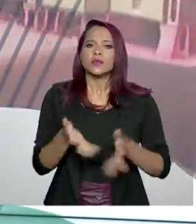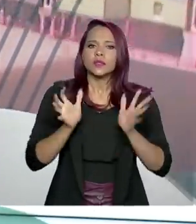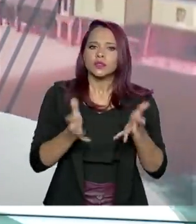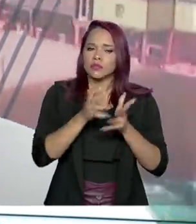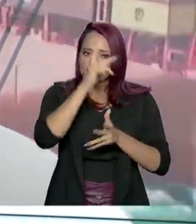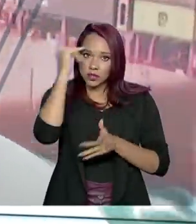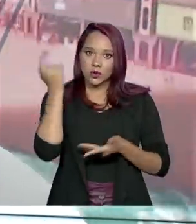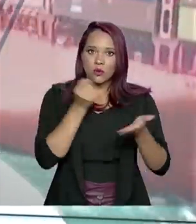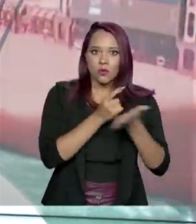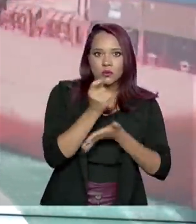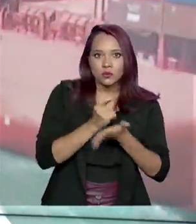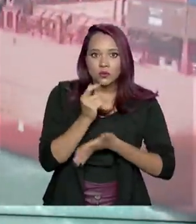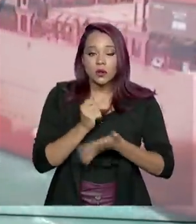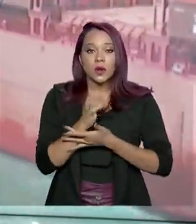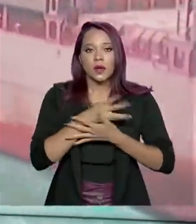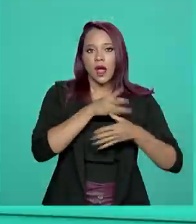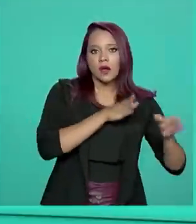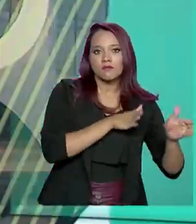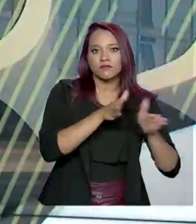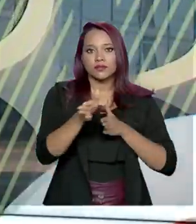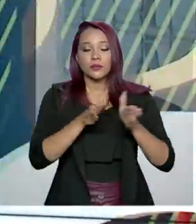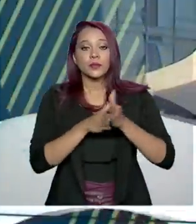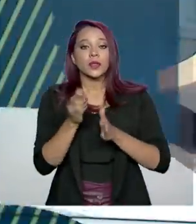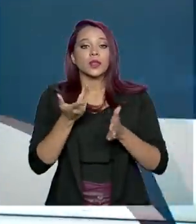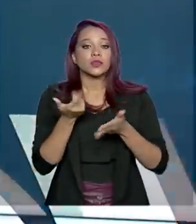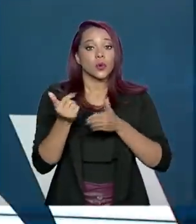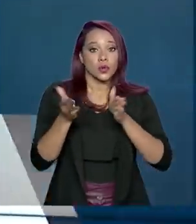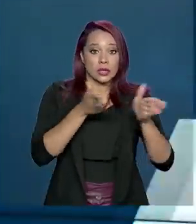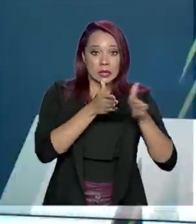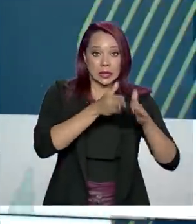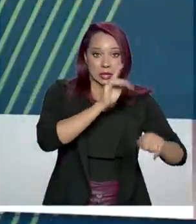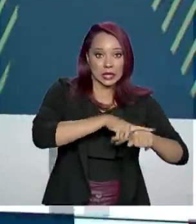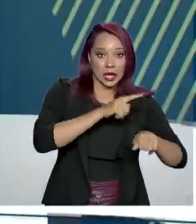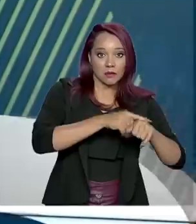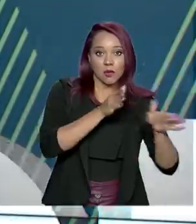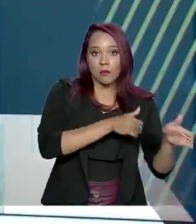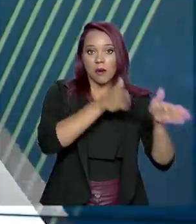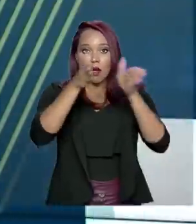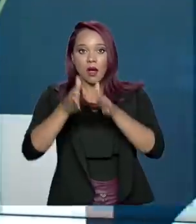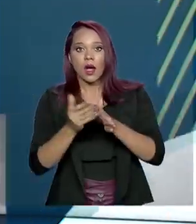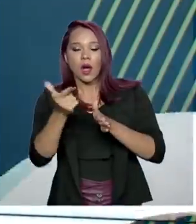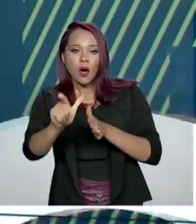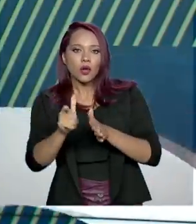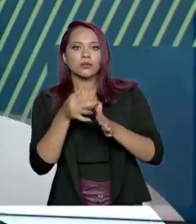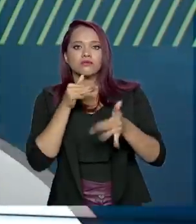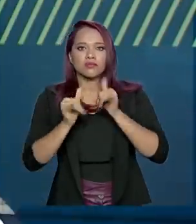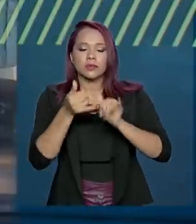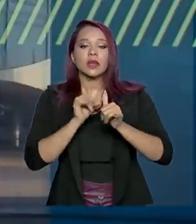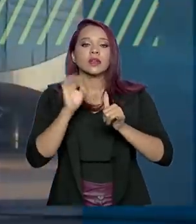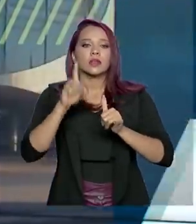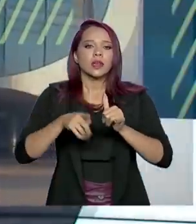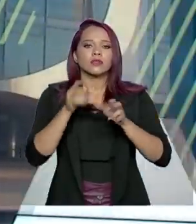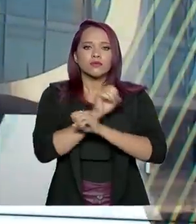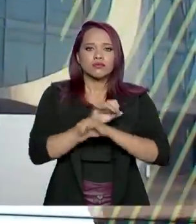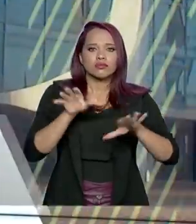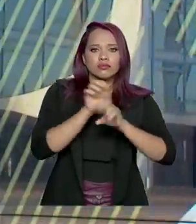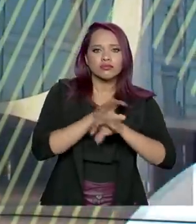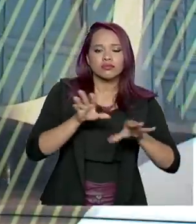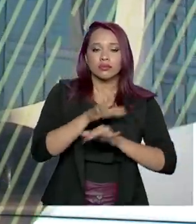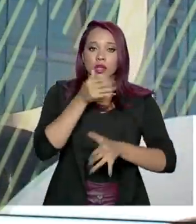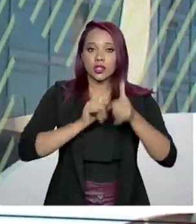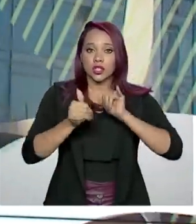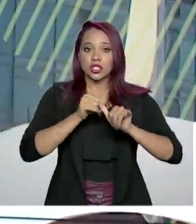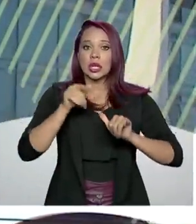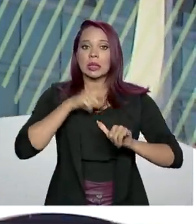alguns consumidores a deslocarem o consumo dos períodos de ponta para outros períodos em que a rede de distribuição de energia